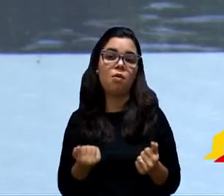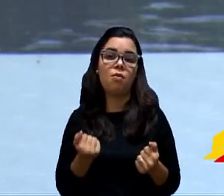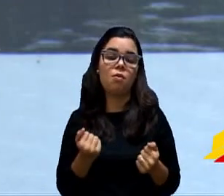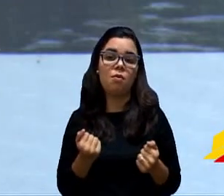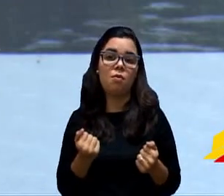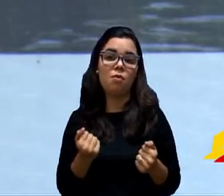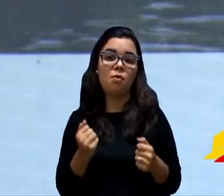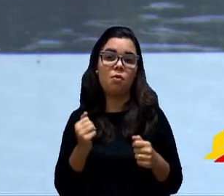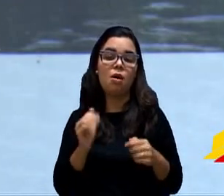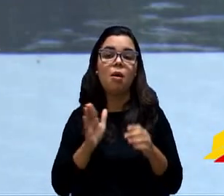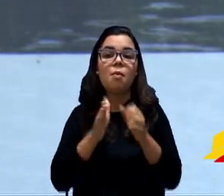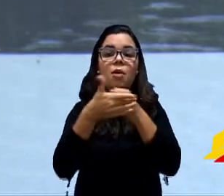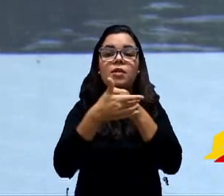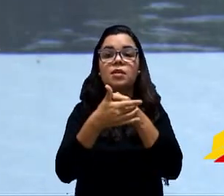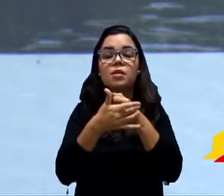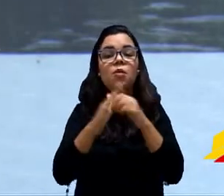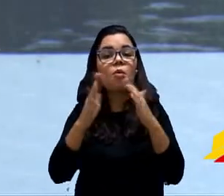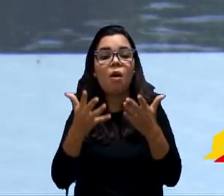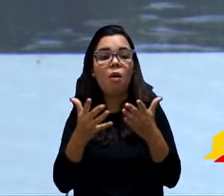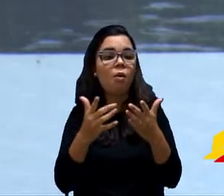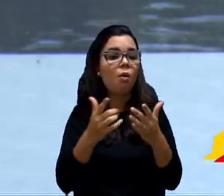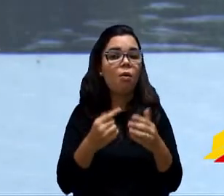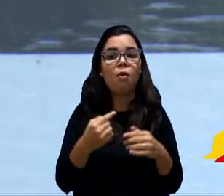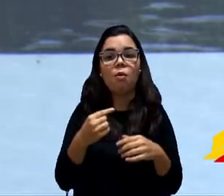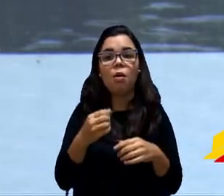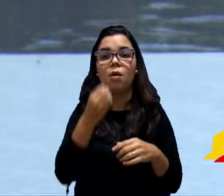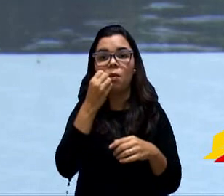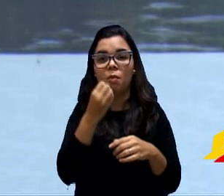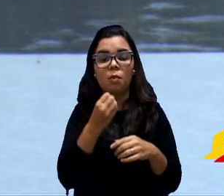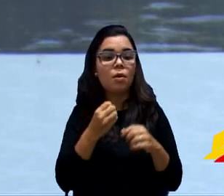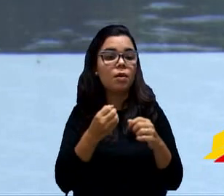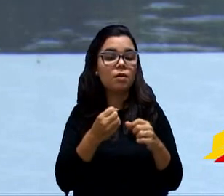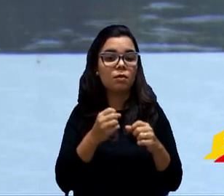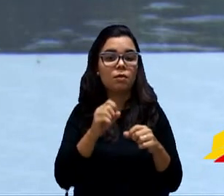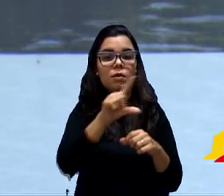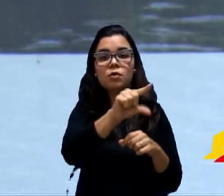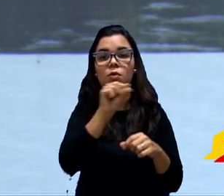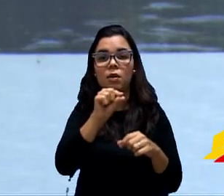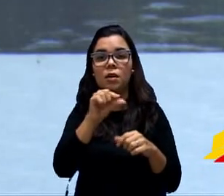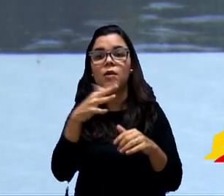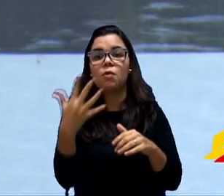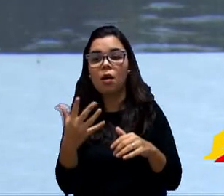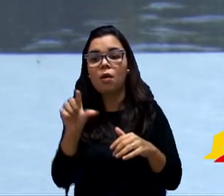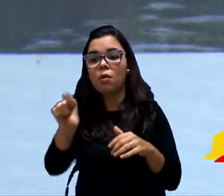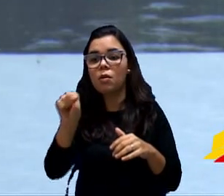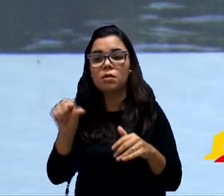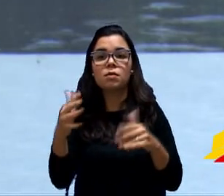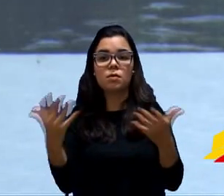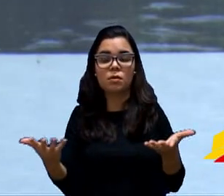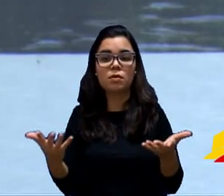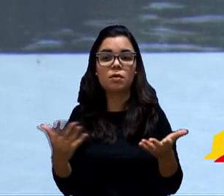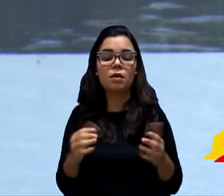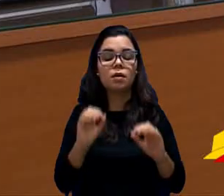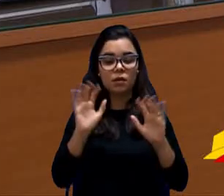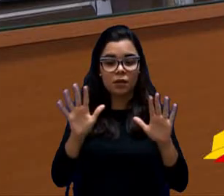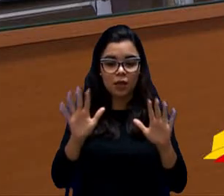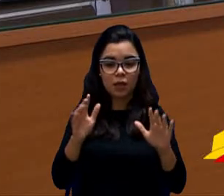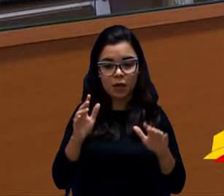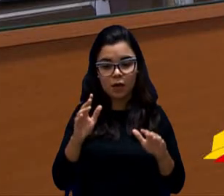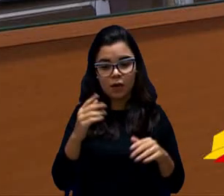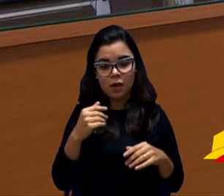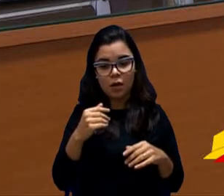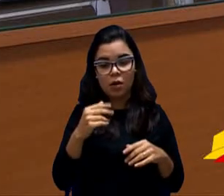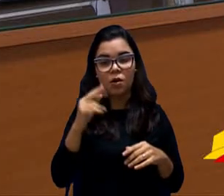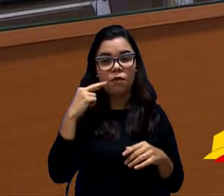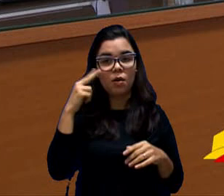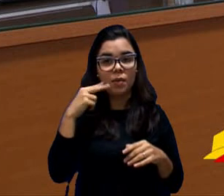relação a que condomínio que vai merecer ou não? Está aqui. Vereador, eu vou apresentar no outro projeto que foi, que cria o banco